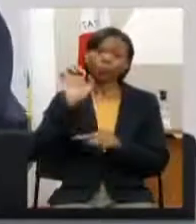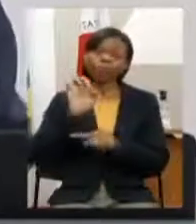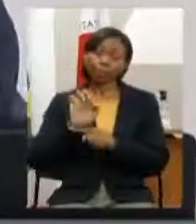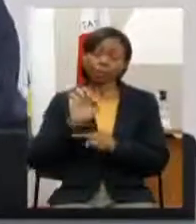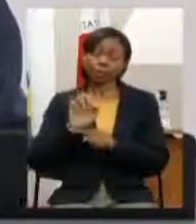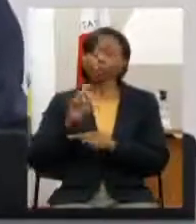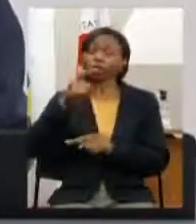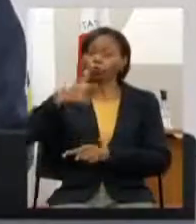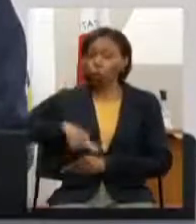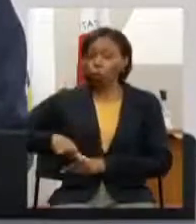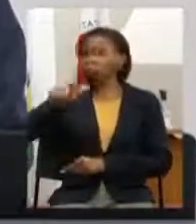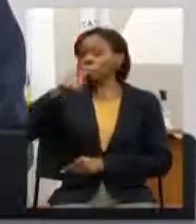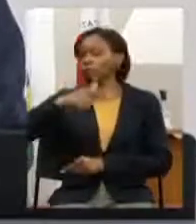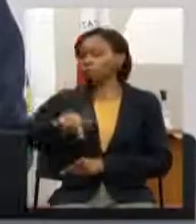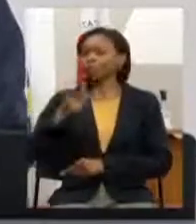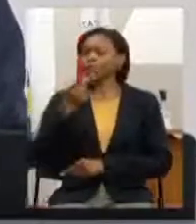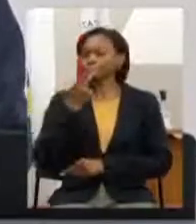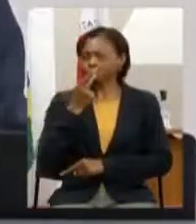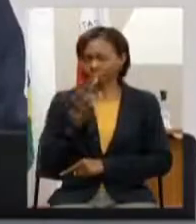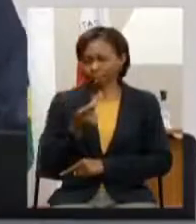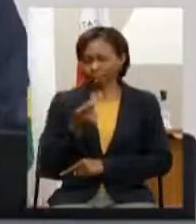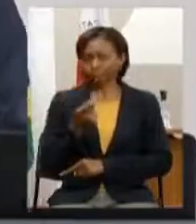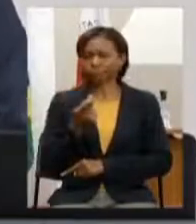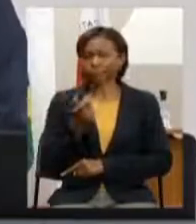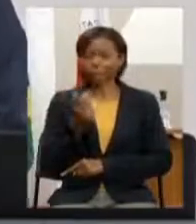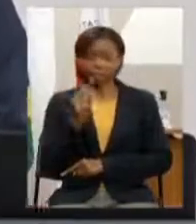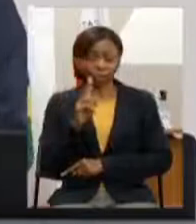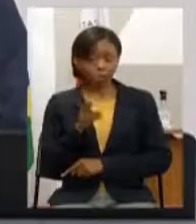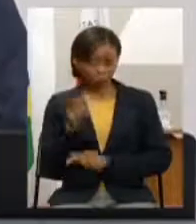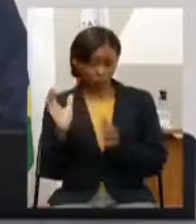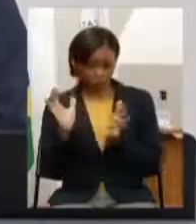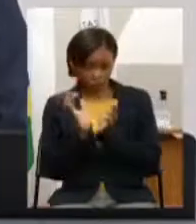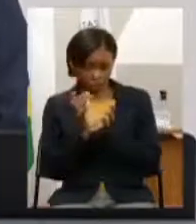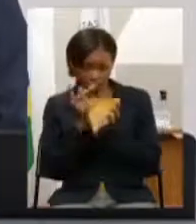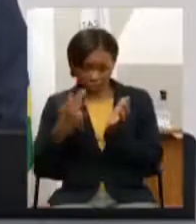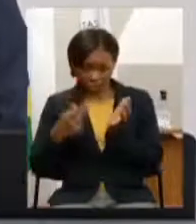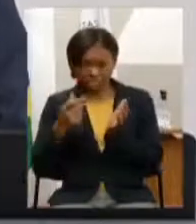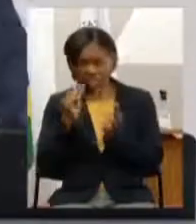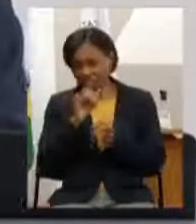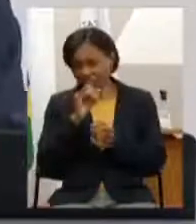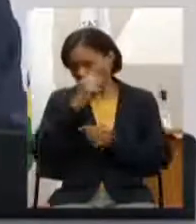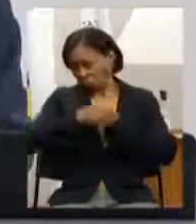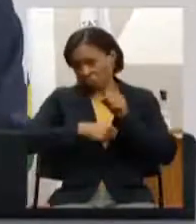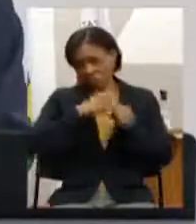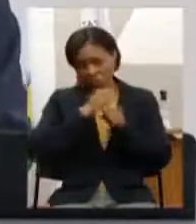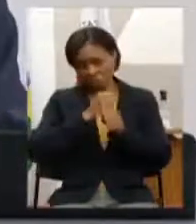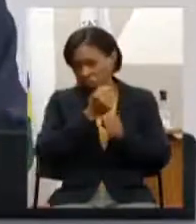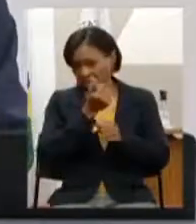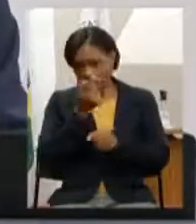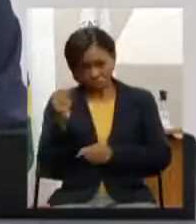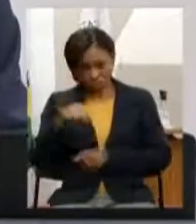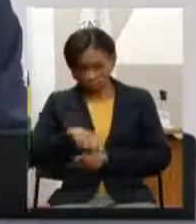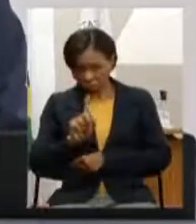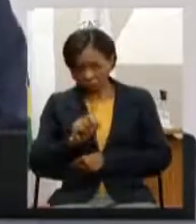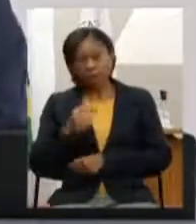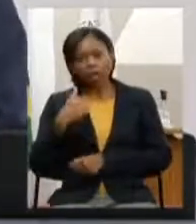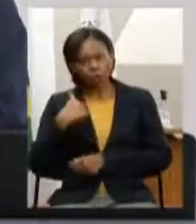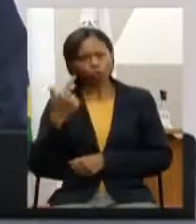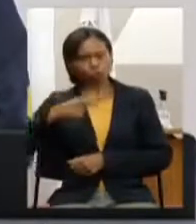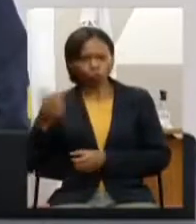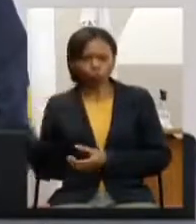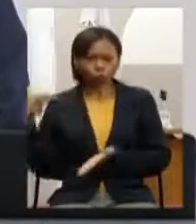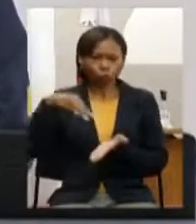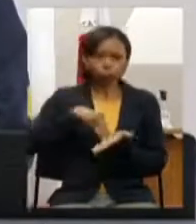comissão e detalhe se eu não estiver também no próximo ano ou no outro eu vou vir aqui fazer a mesma fala